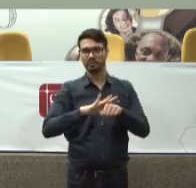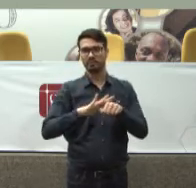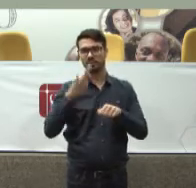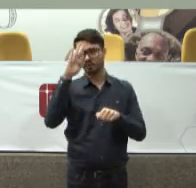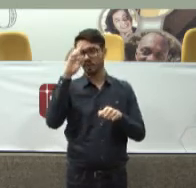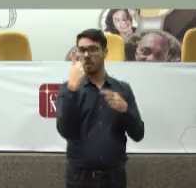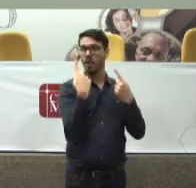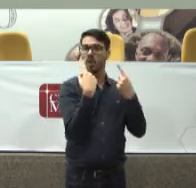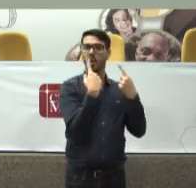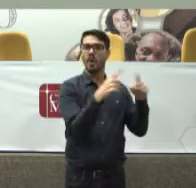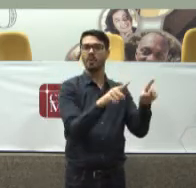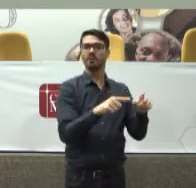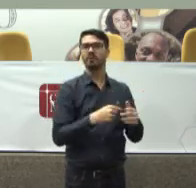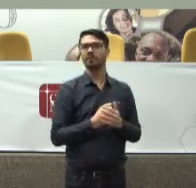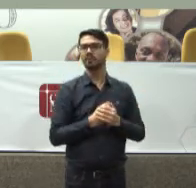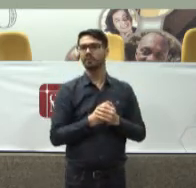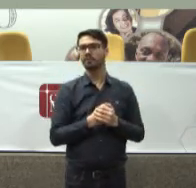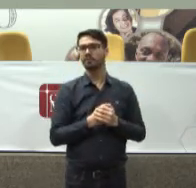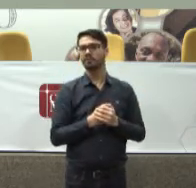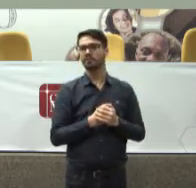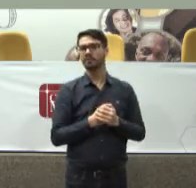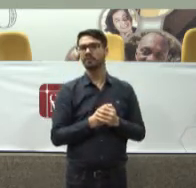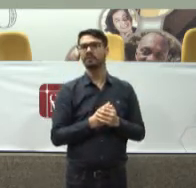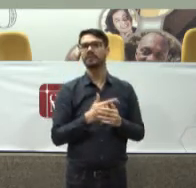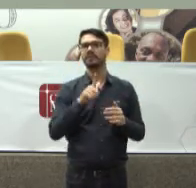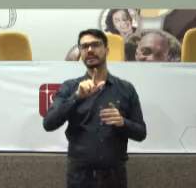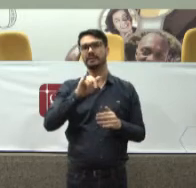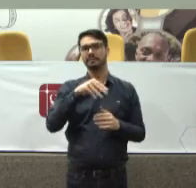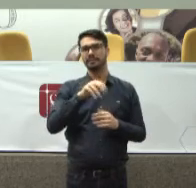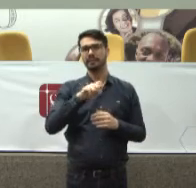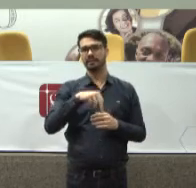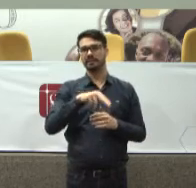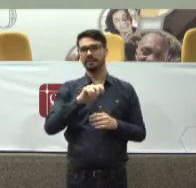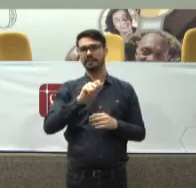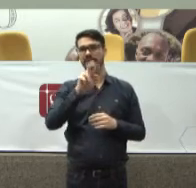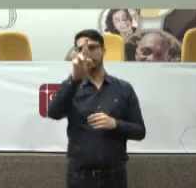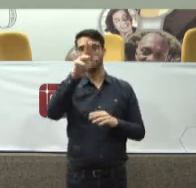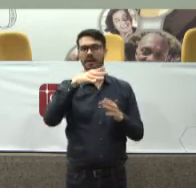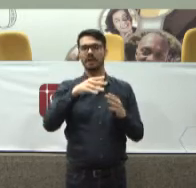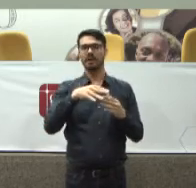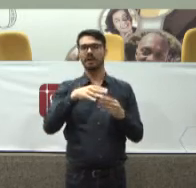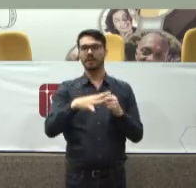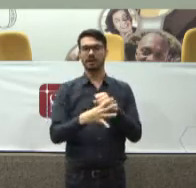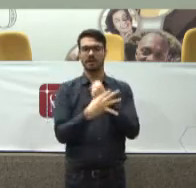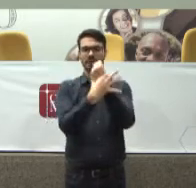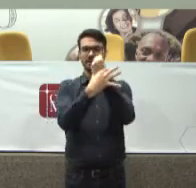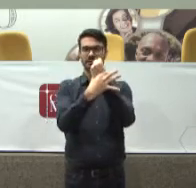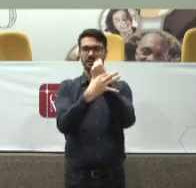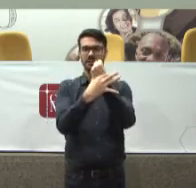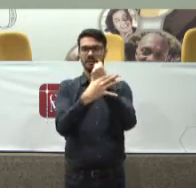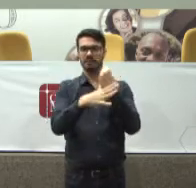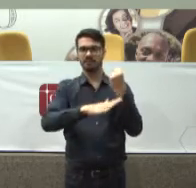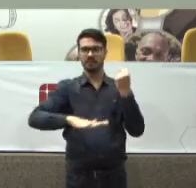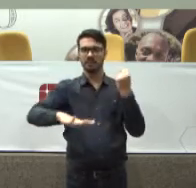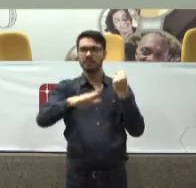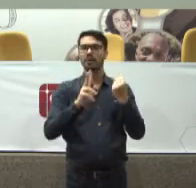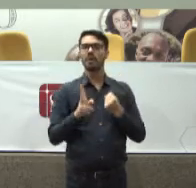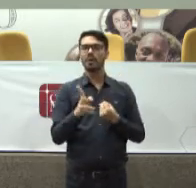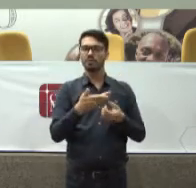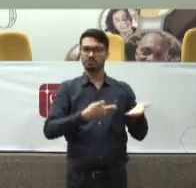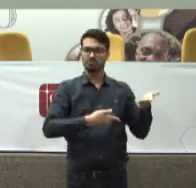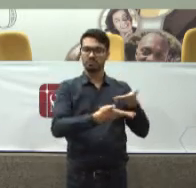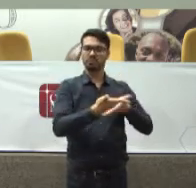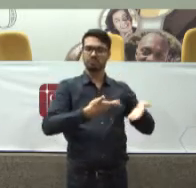praticar violência Naquela região Foi dado a eliminar A eliminar foi garantida Pelo tribunal E nós continuamos No processo de